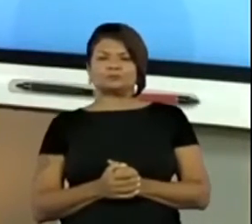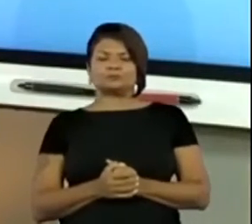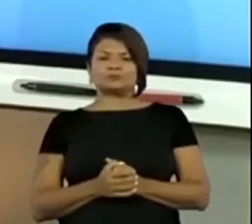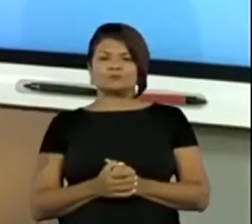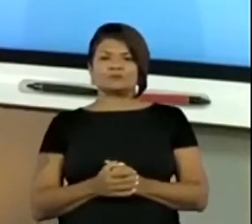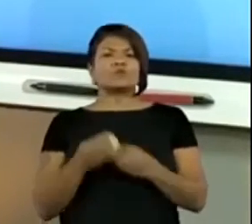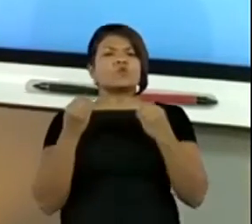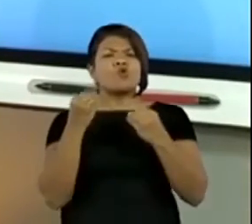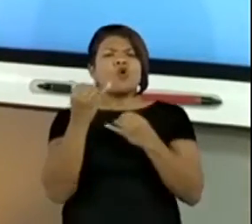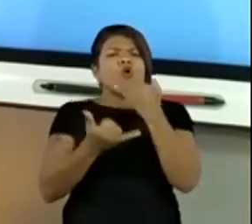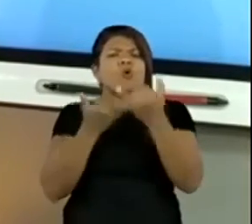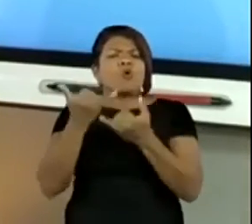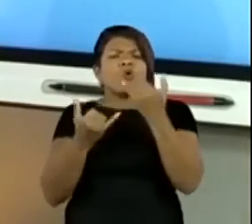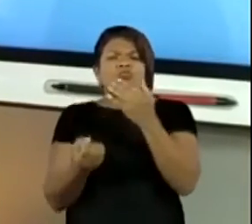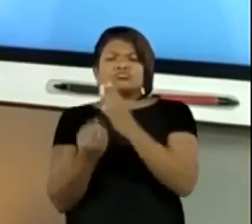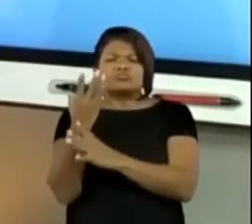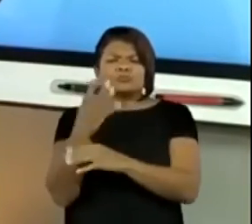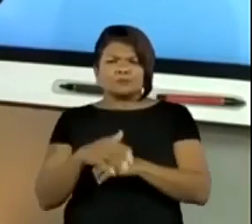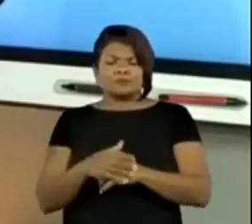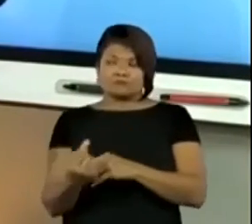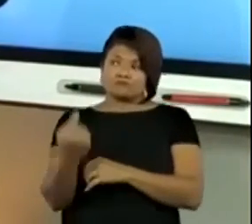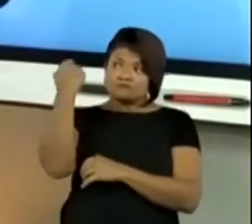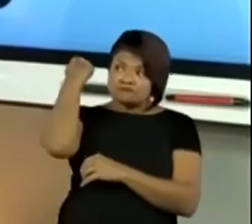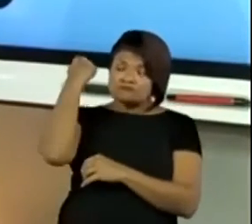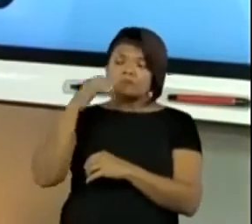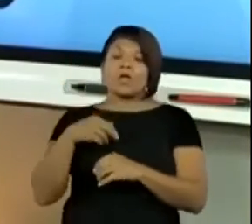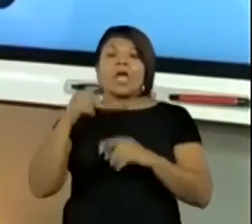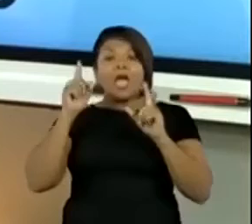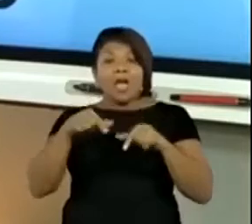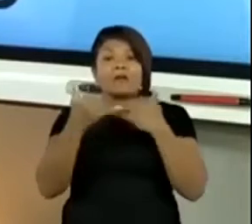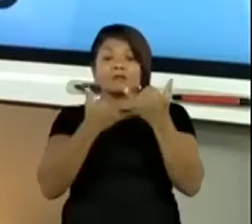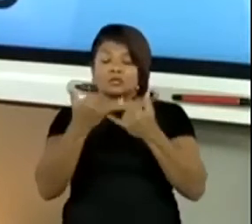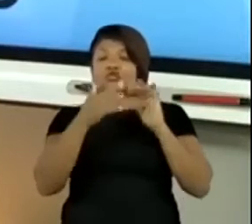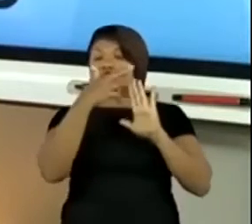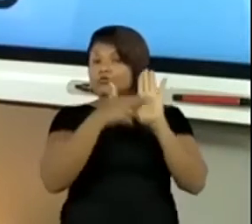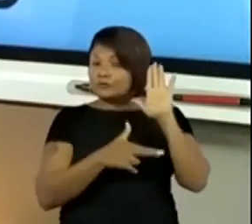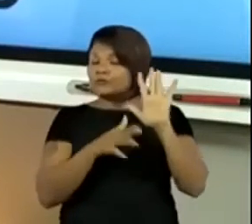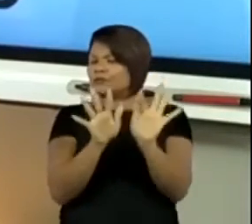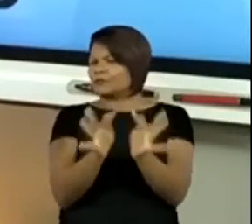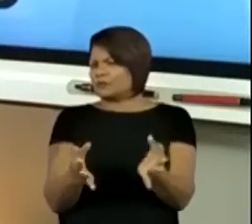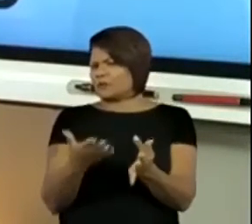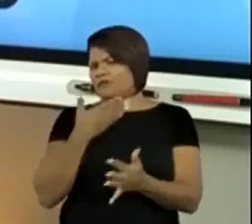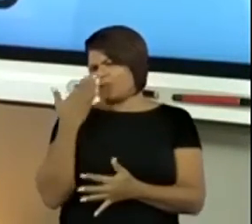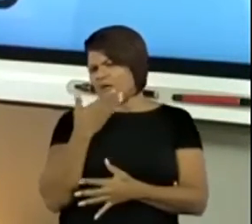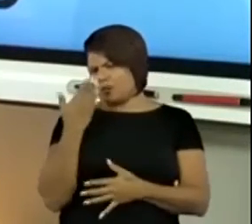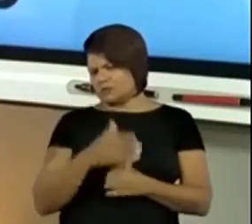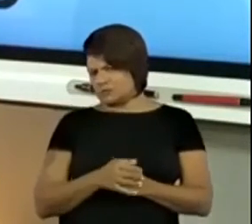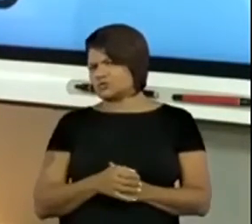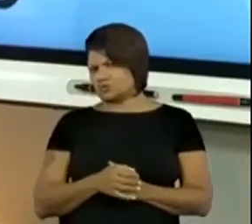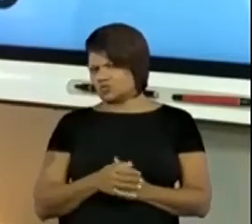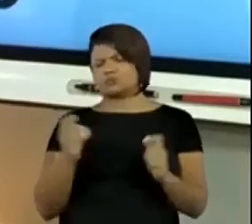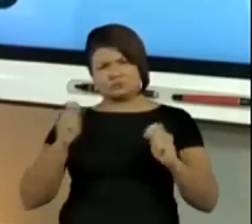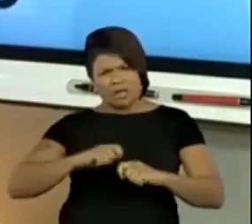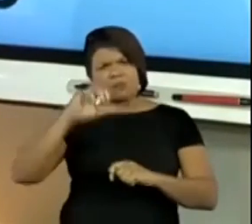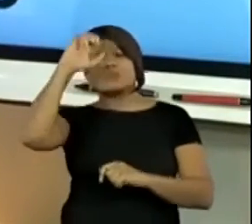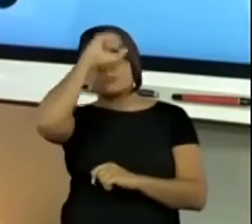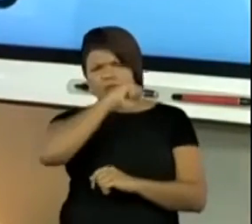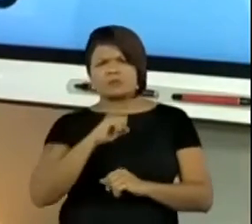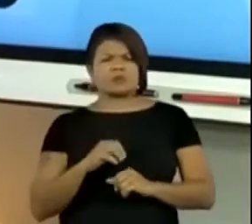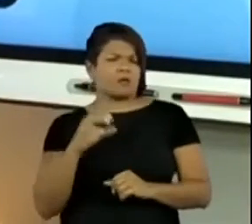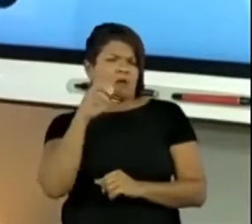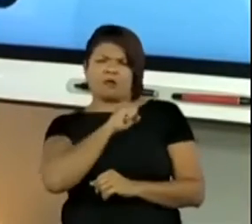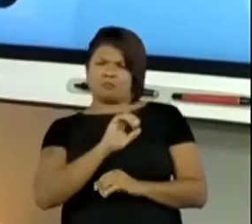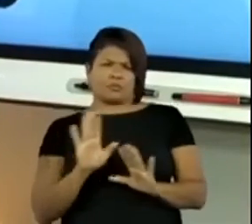O jogo da velha é um jogo de regras extremamente simples e fáceis. De serem aprendidas. Muito